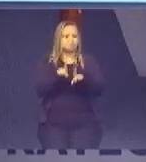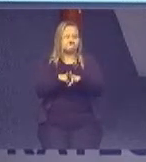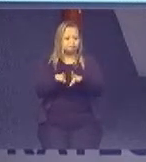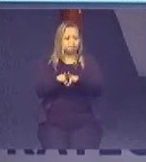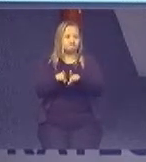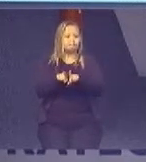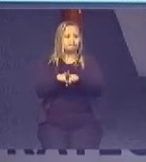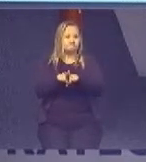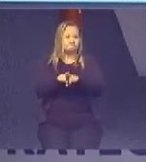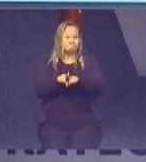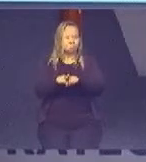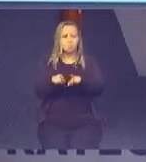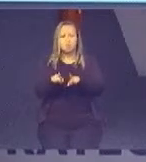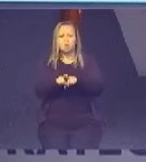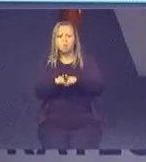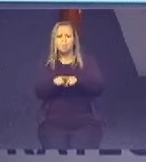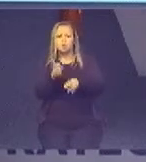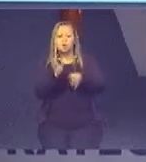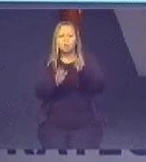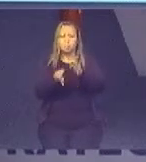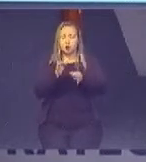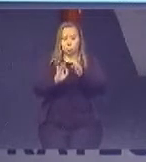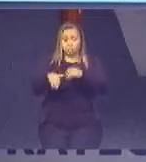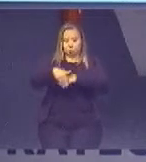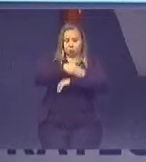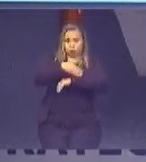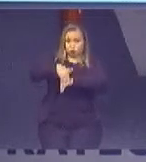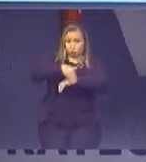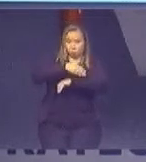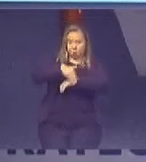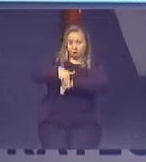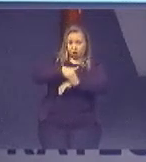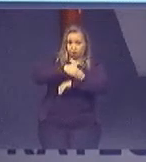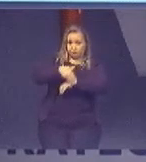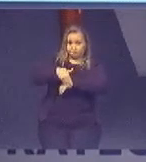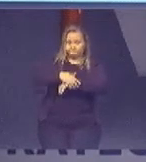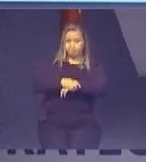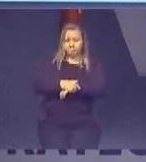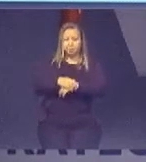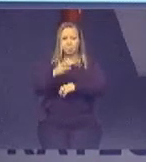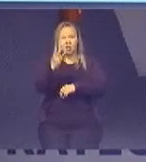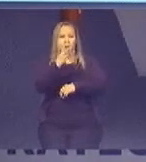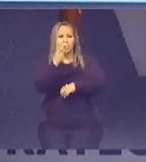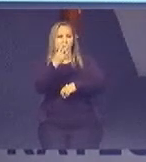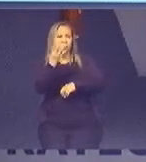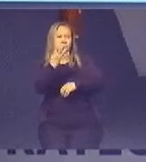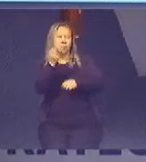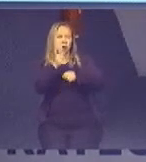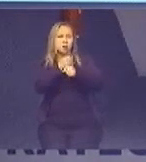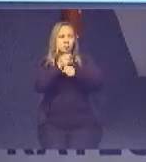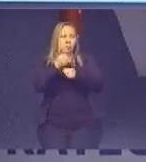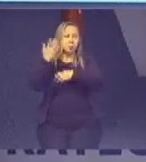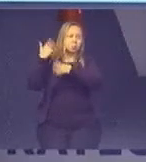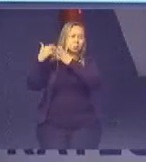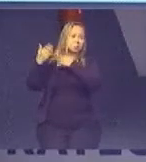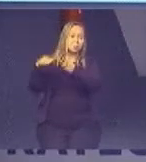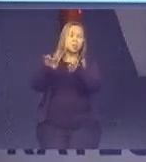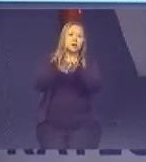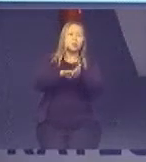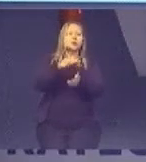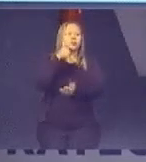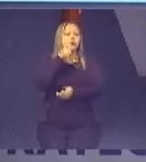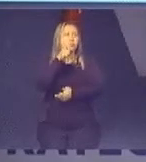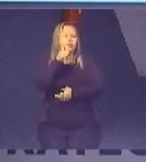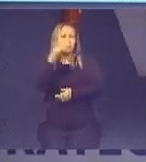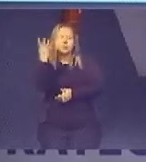É a mesma coisa quando eu estou no Justiça no Bairro, alguns, há três, quatro anos atrás, e chega uma moça